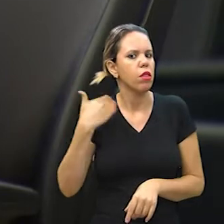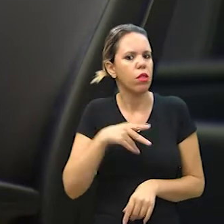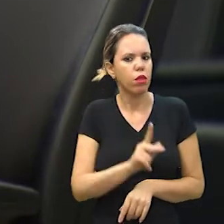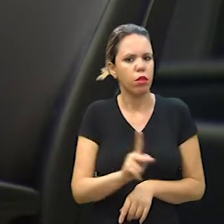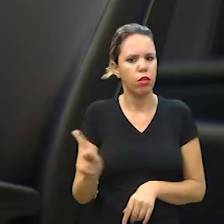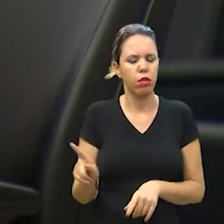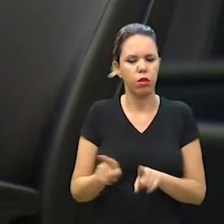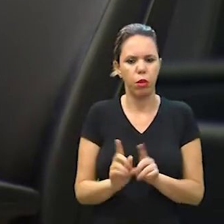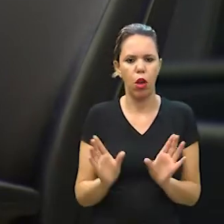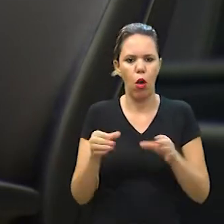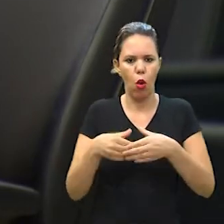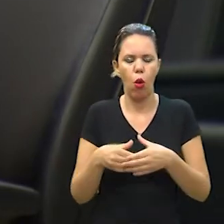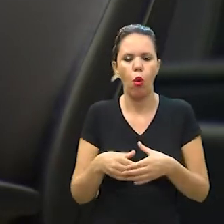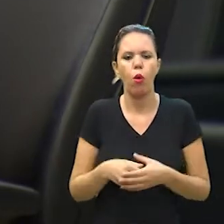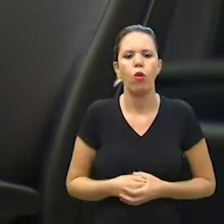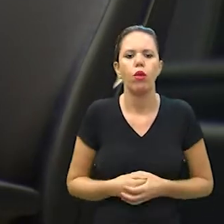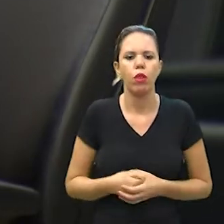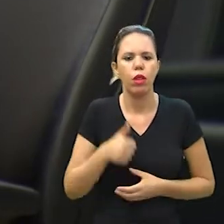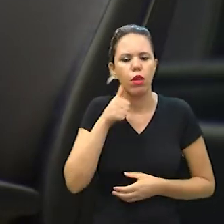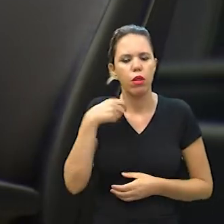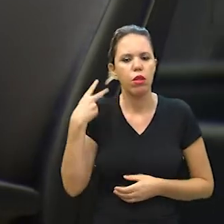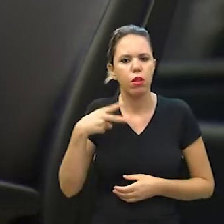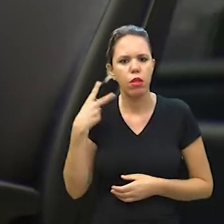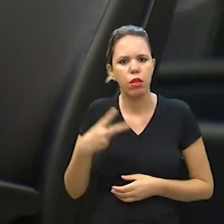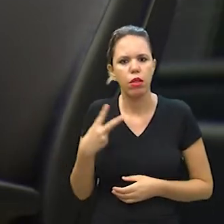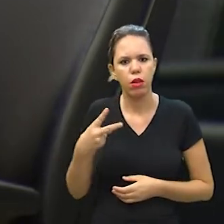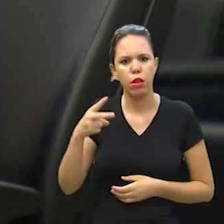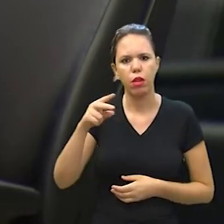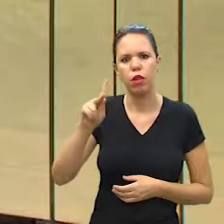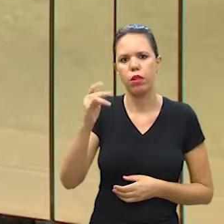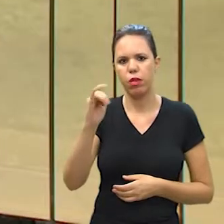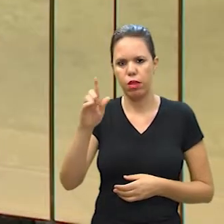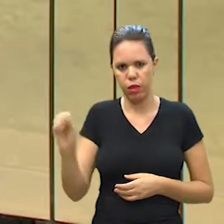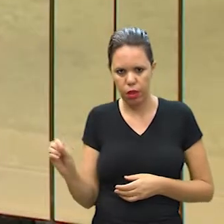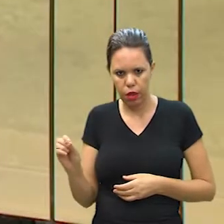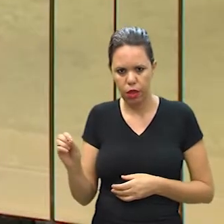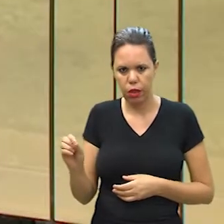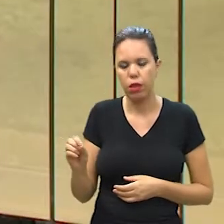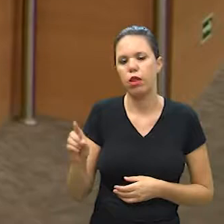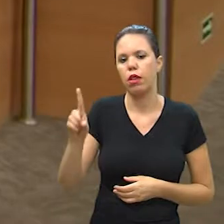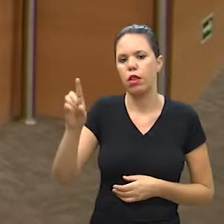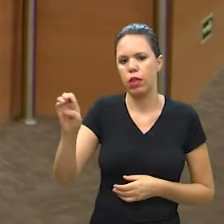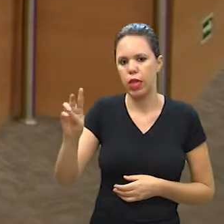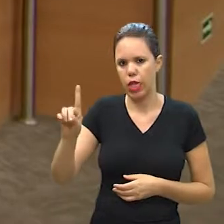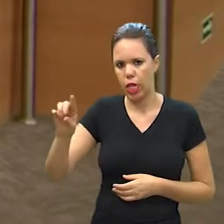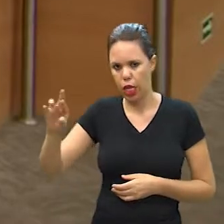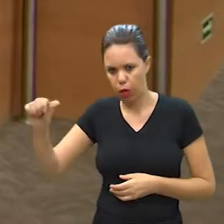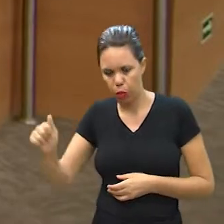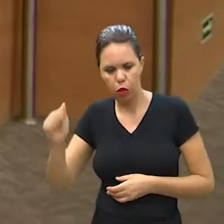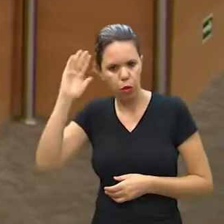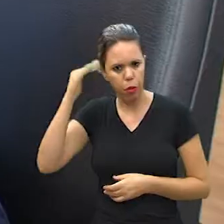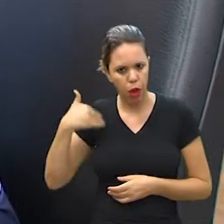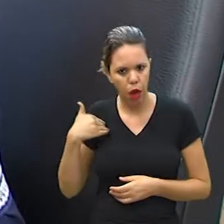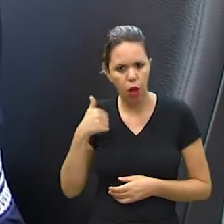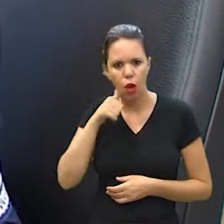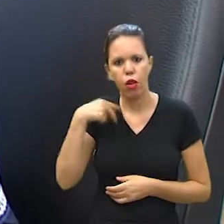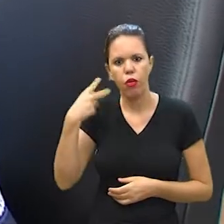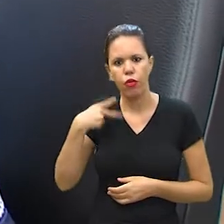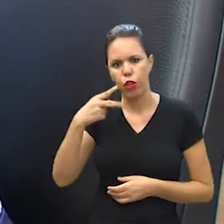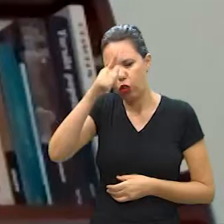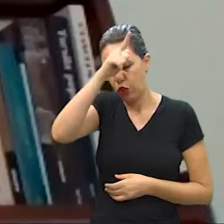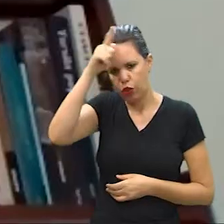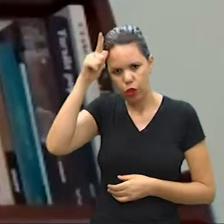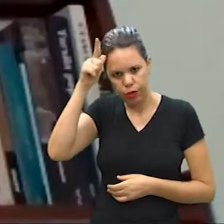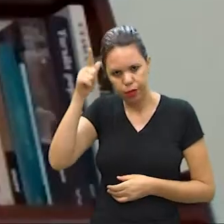Conte como presidente, a comissão é composta pelas vereadoras Guida Calisto, Débora Palermo, Paola